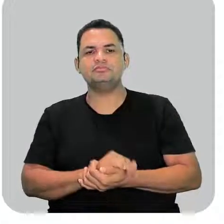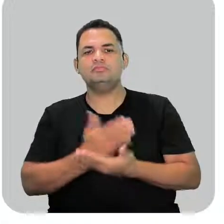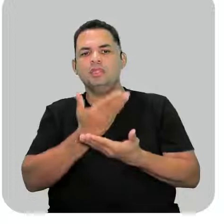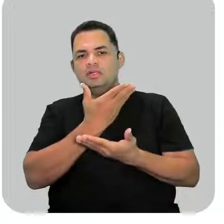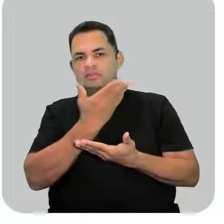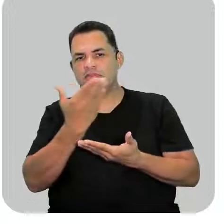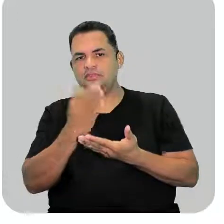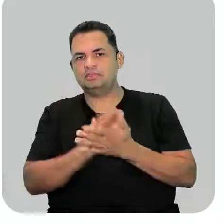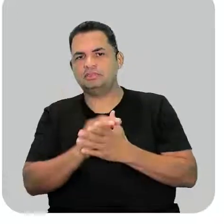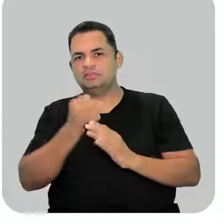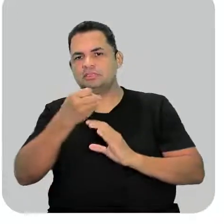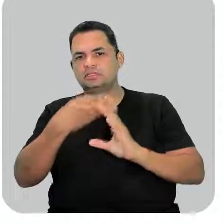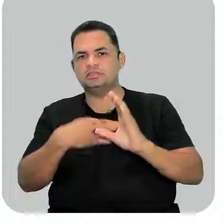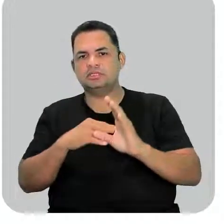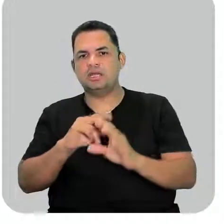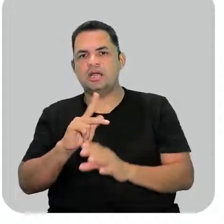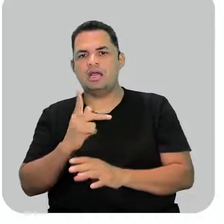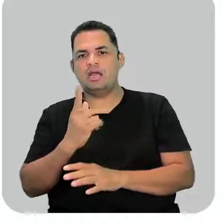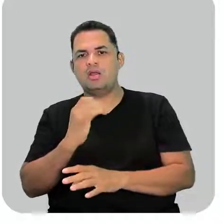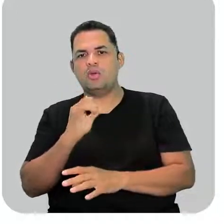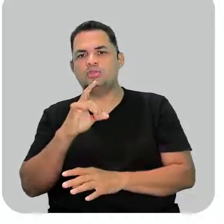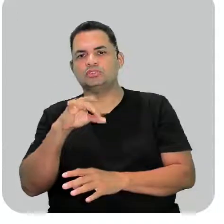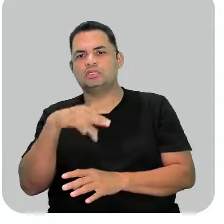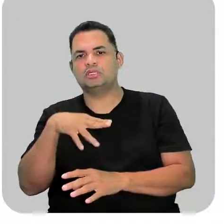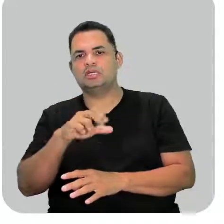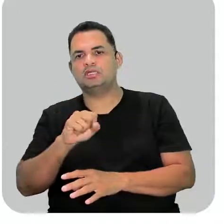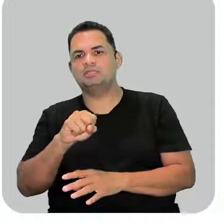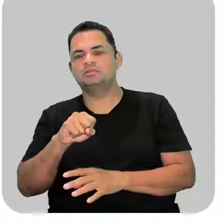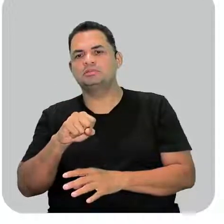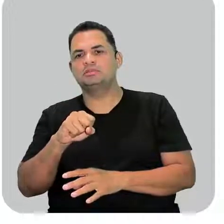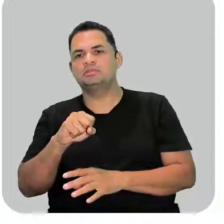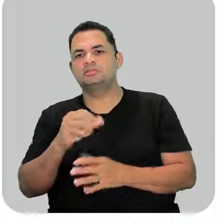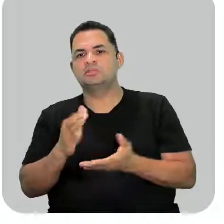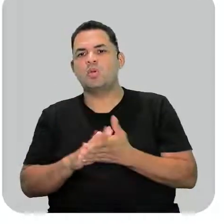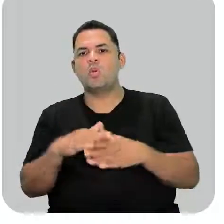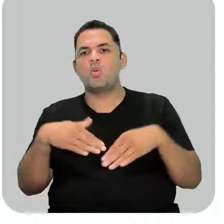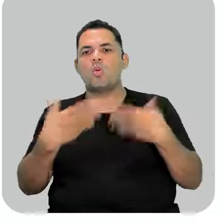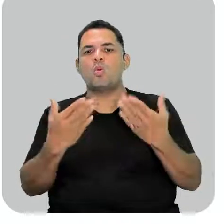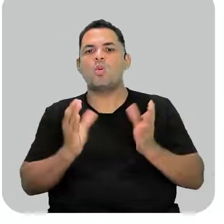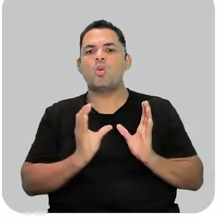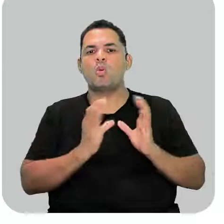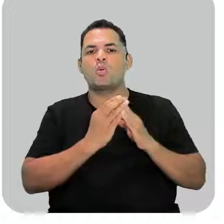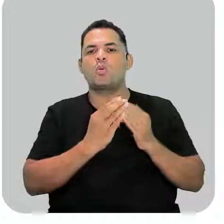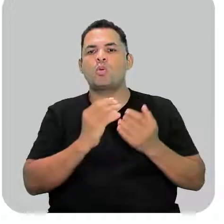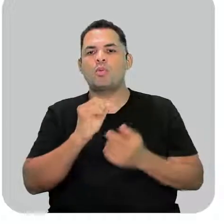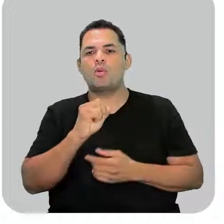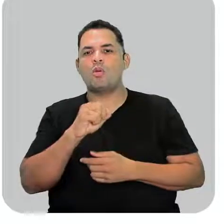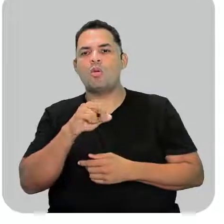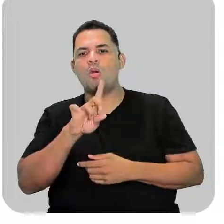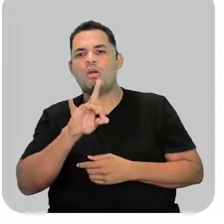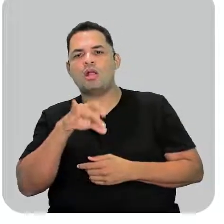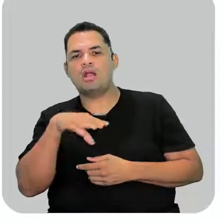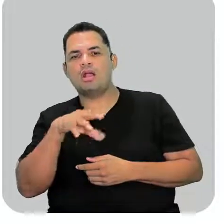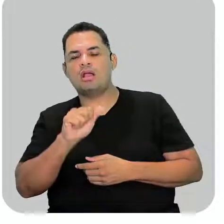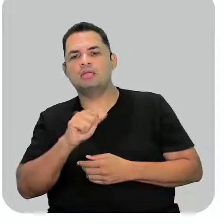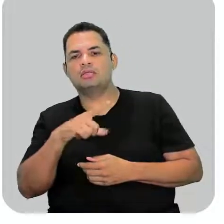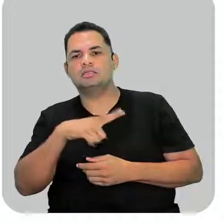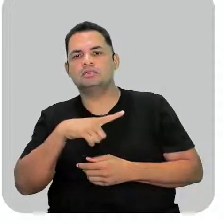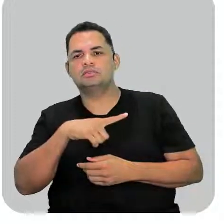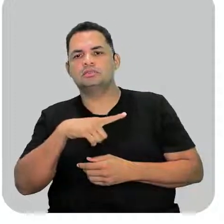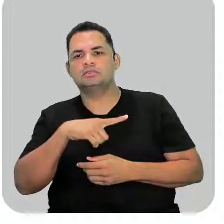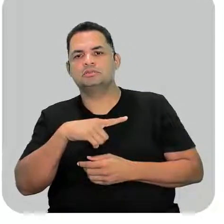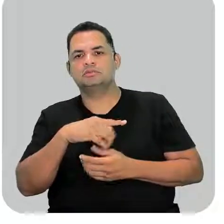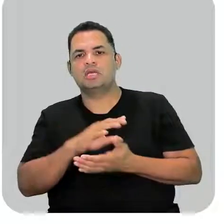halogenadas, que é quando nós temos no nosso grupo orgânico a presença de